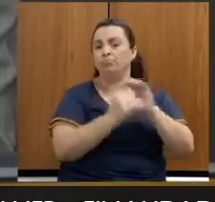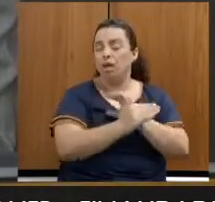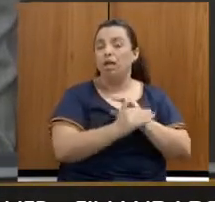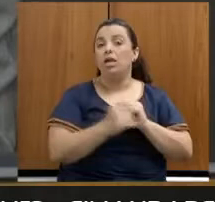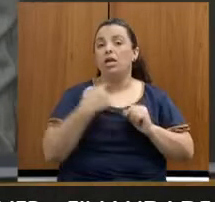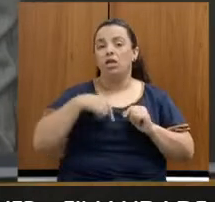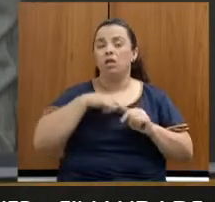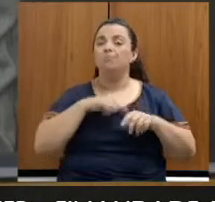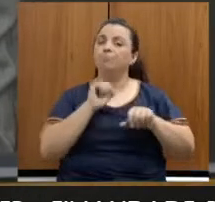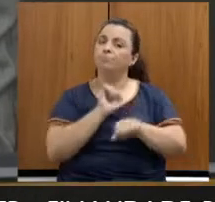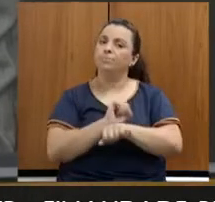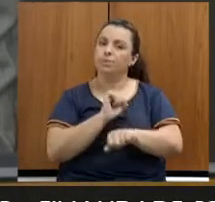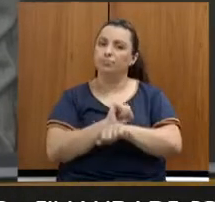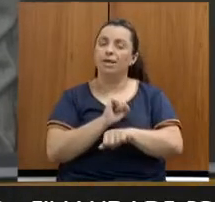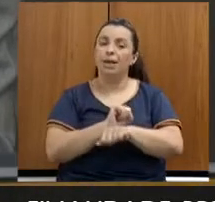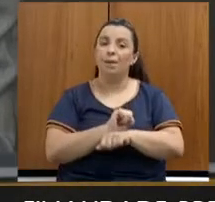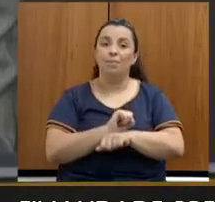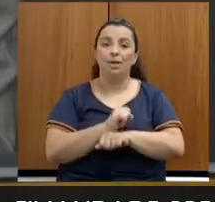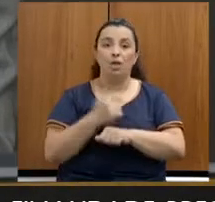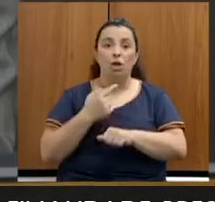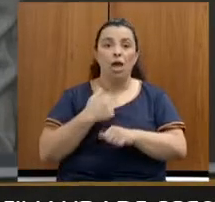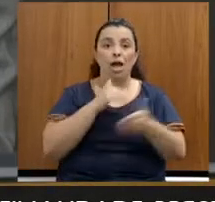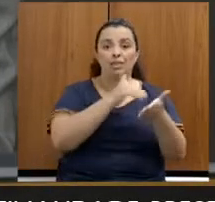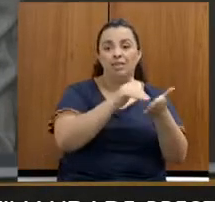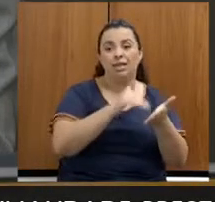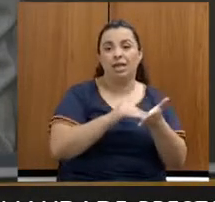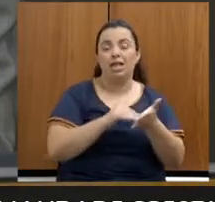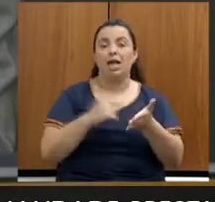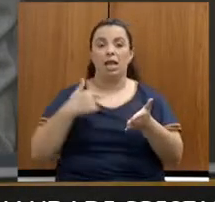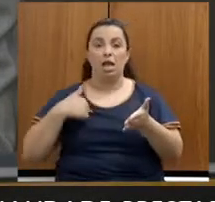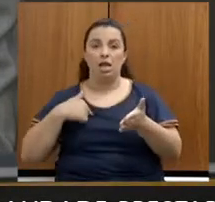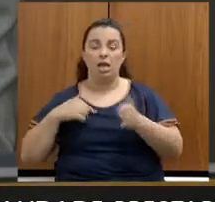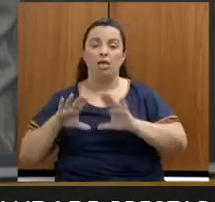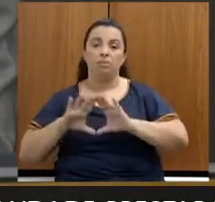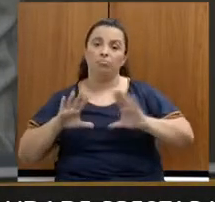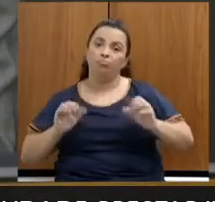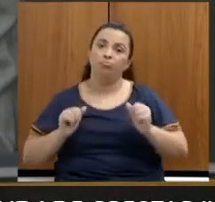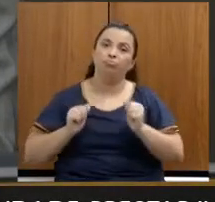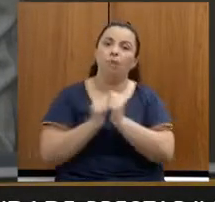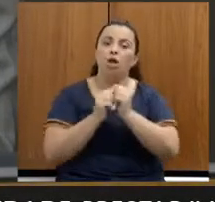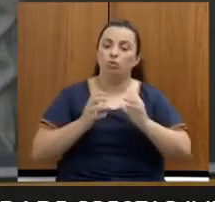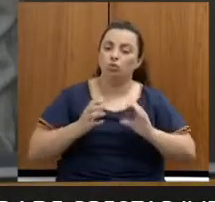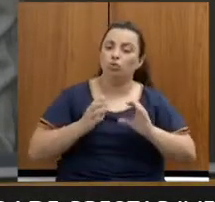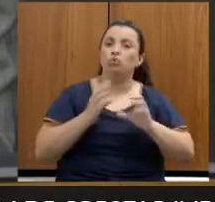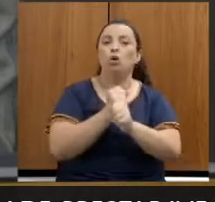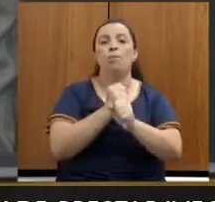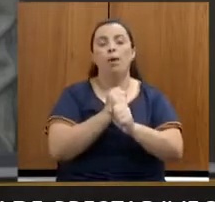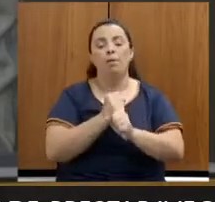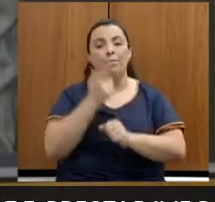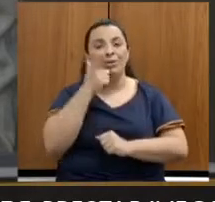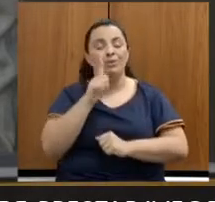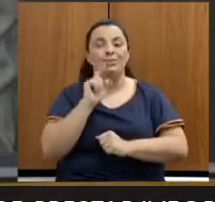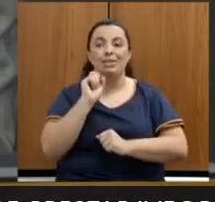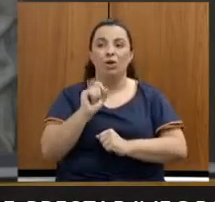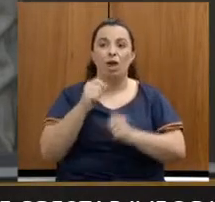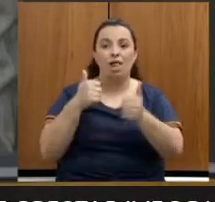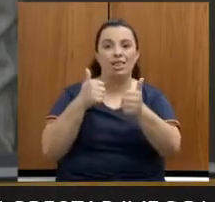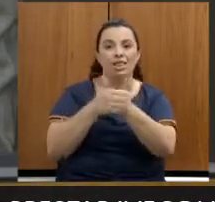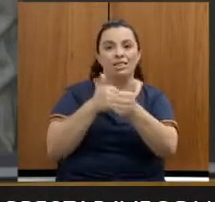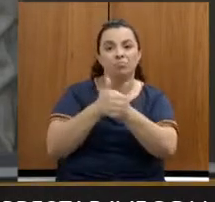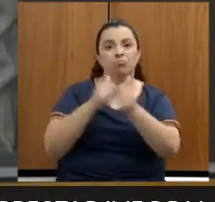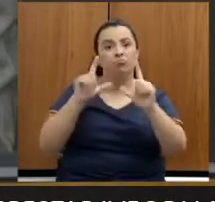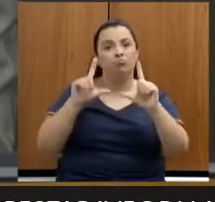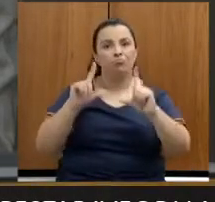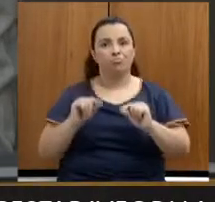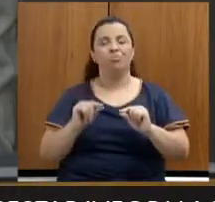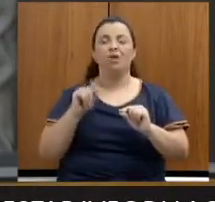que forma que a gente possa somar para que a gente diminua esse nível, esse percentual elevado de desempregados no nosso